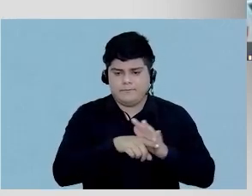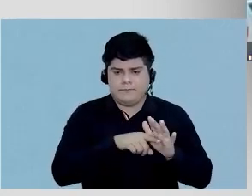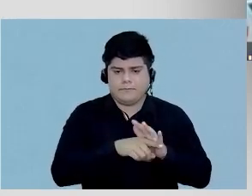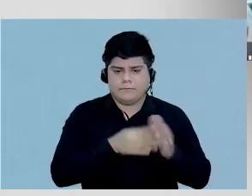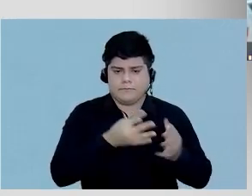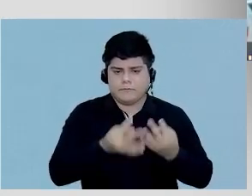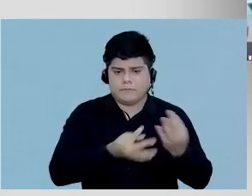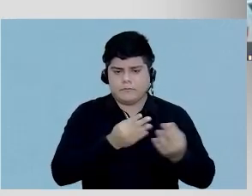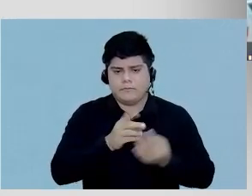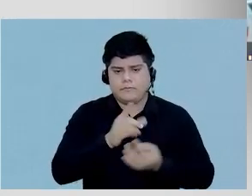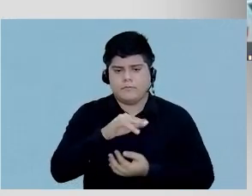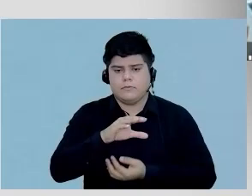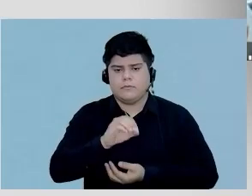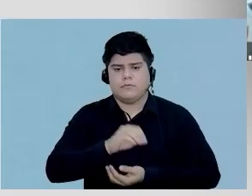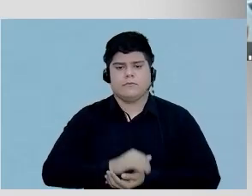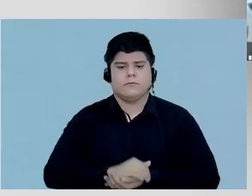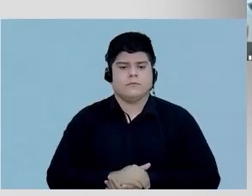público.